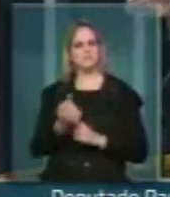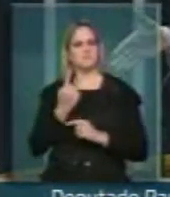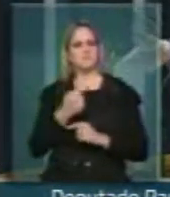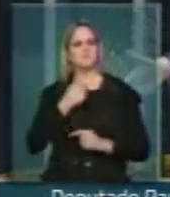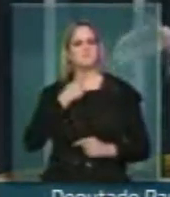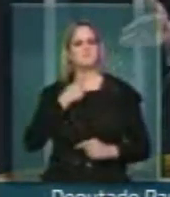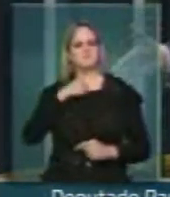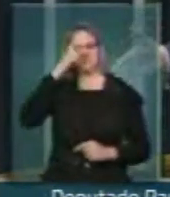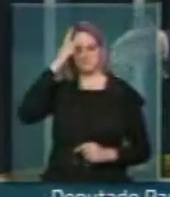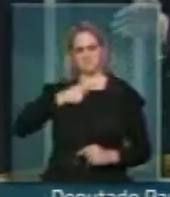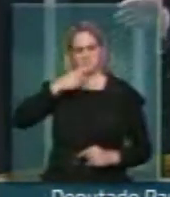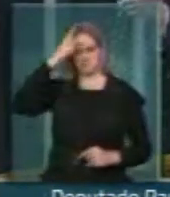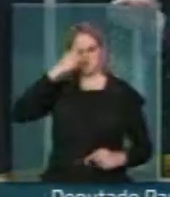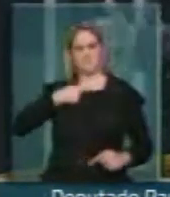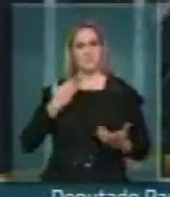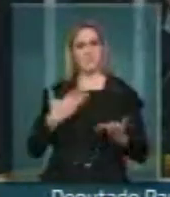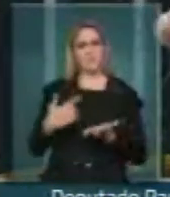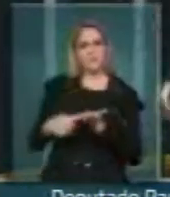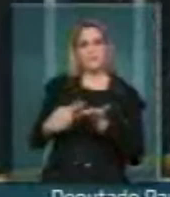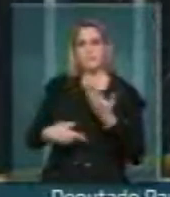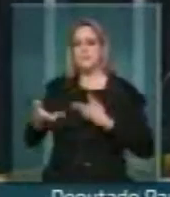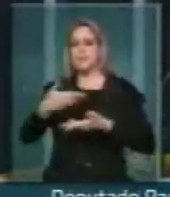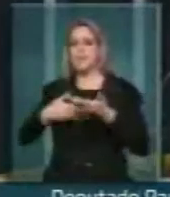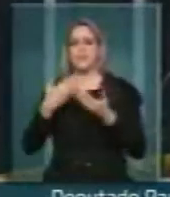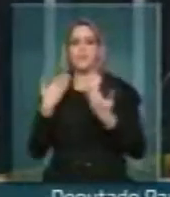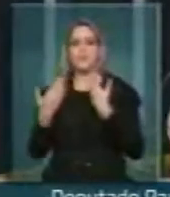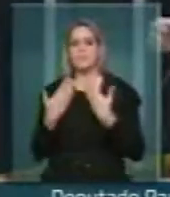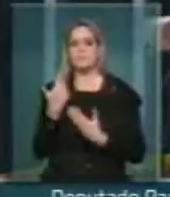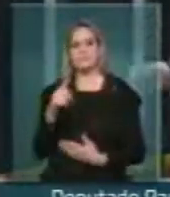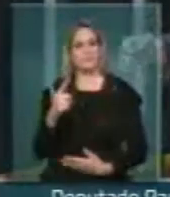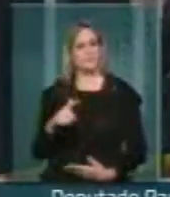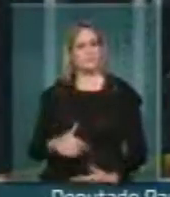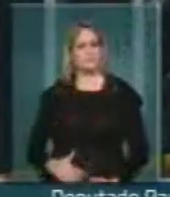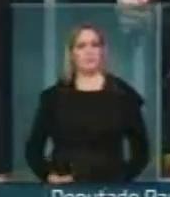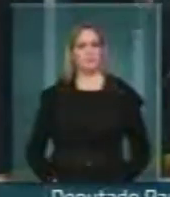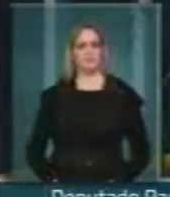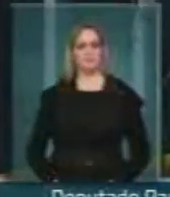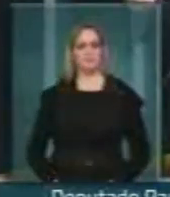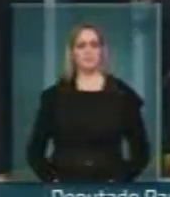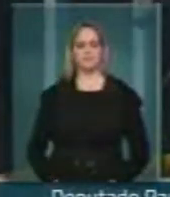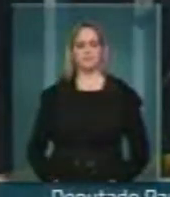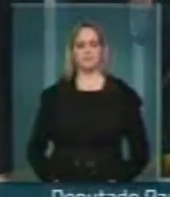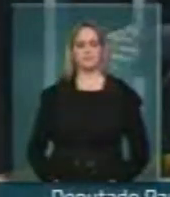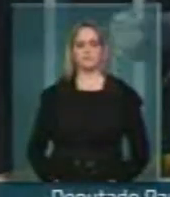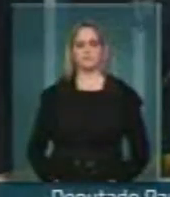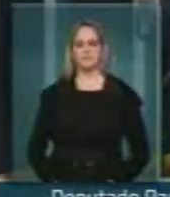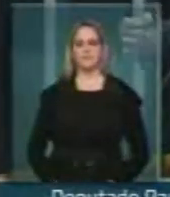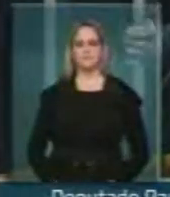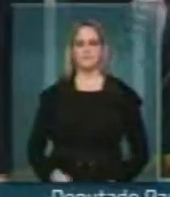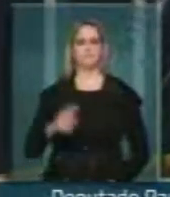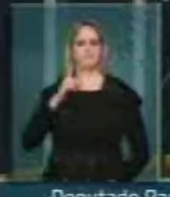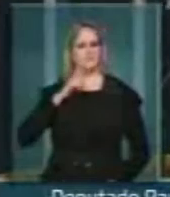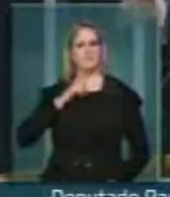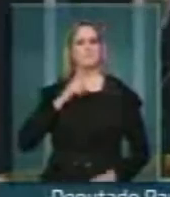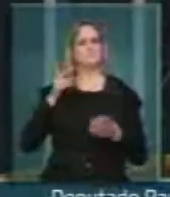deseja, sem negociação. No momento em que fica absolutamente claro a toda